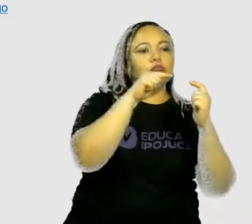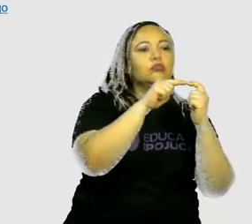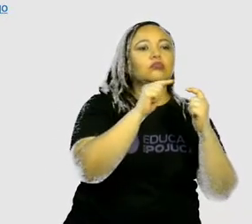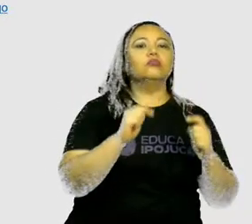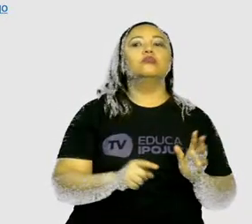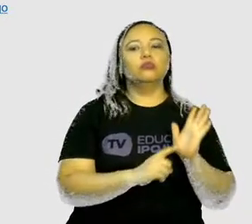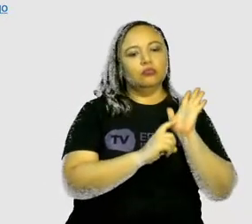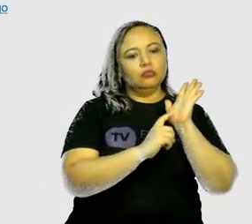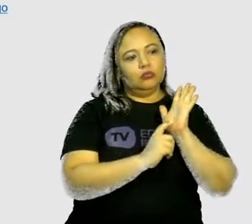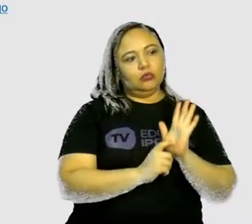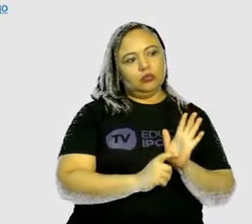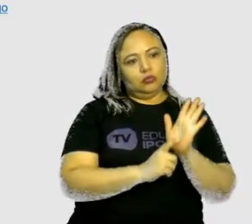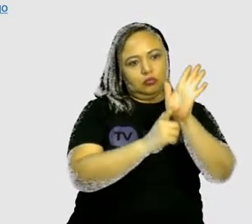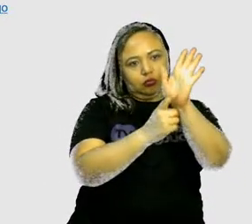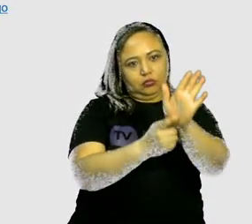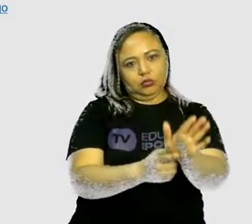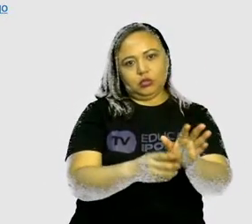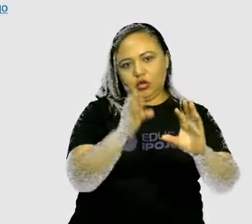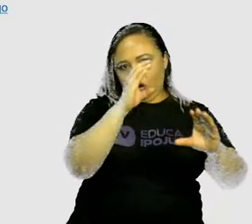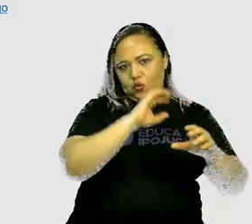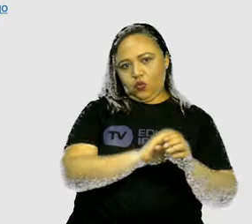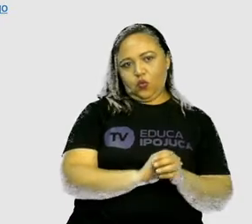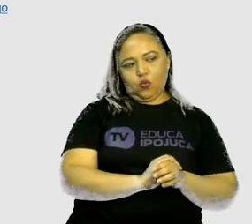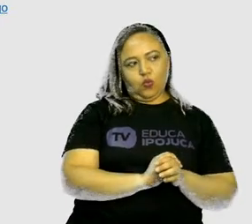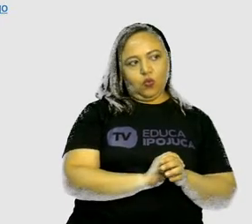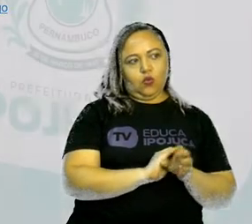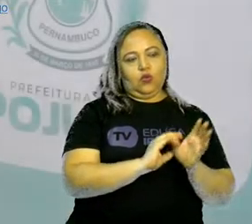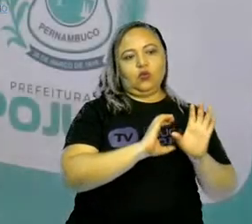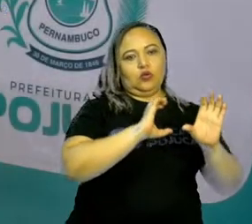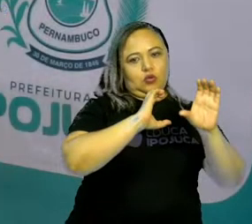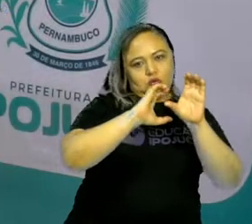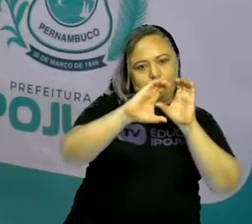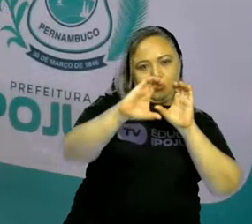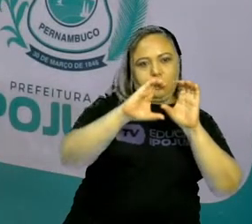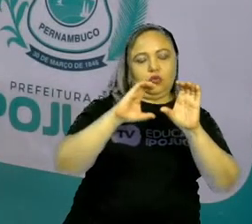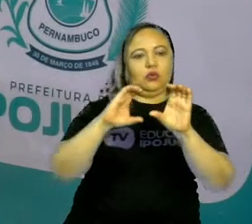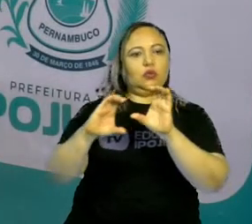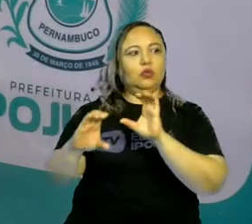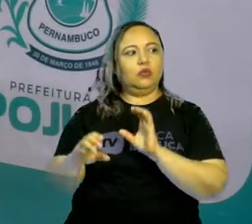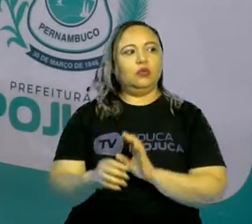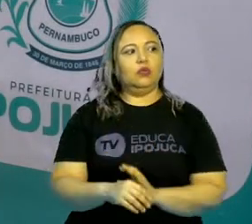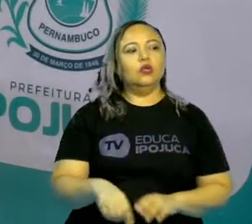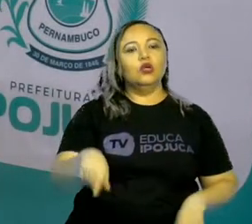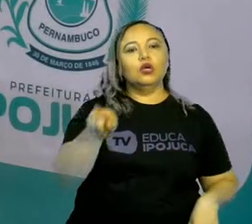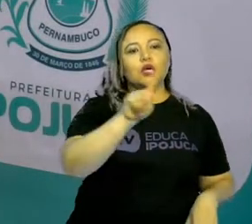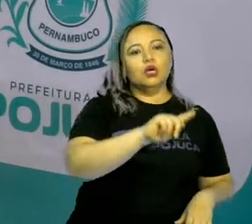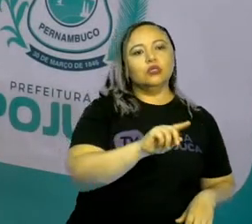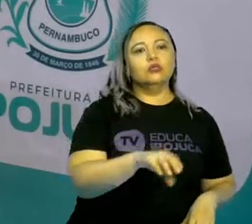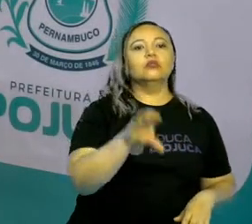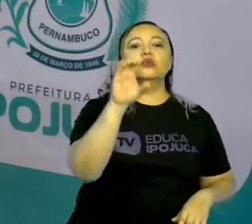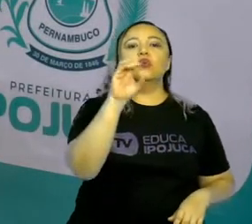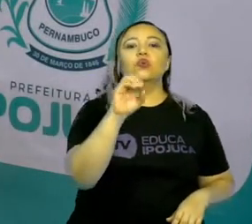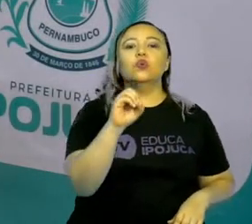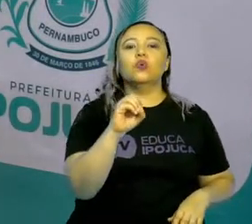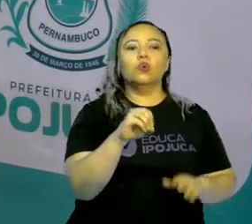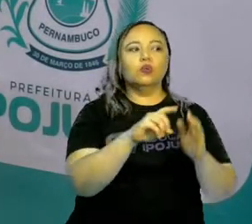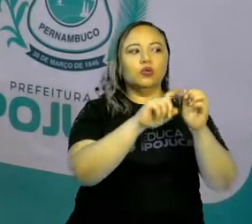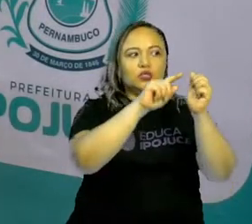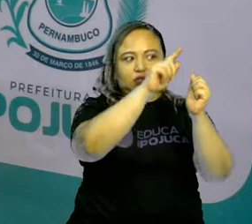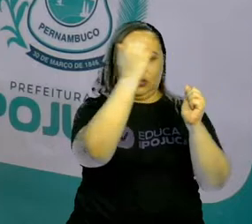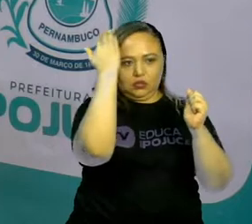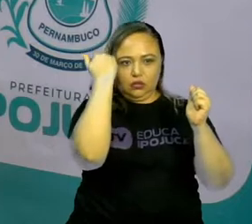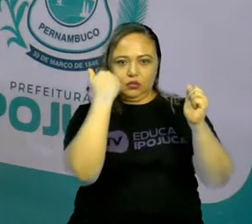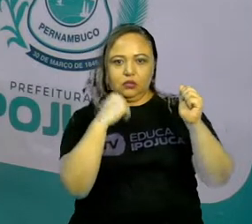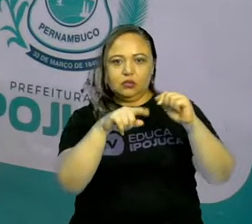transmitir uma mensagem. Nós sabemos que, no caso dos cofres, ele tem uma senha.